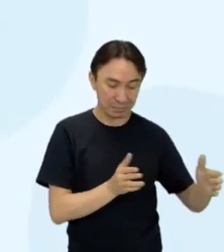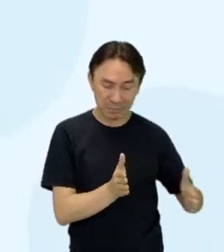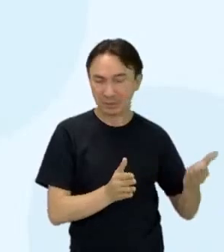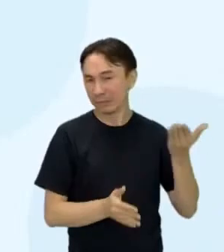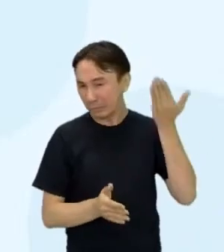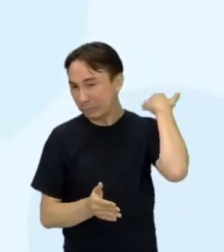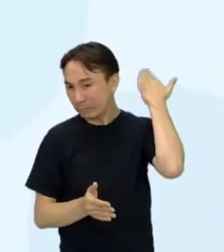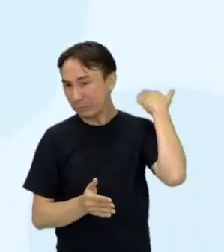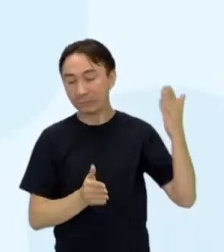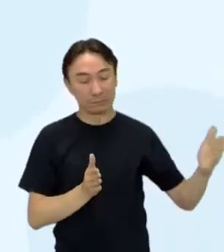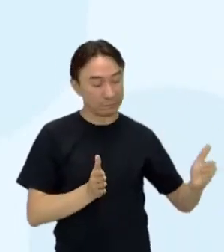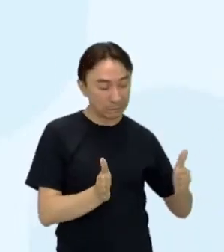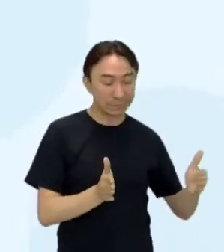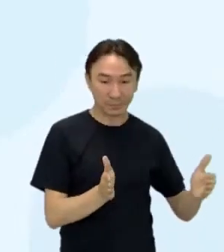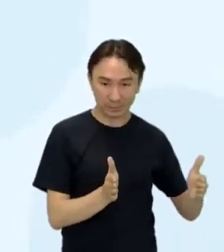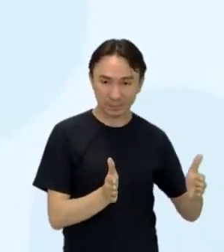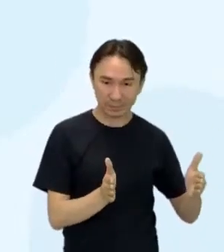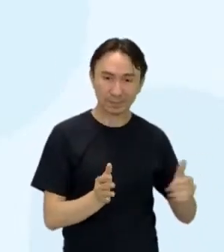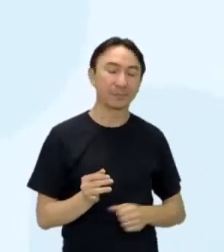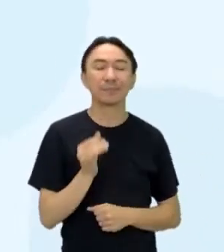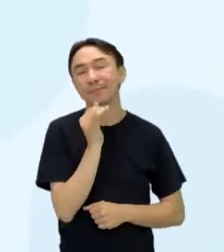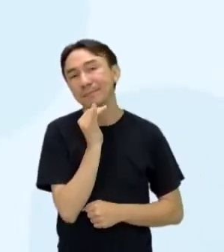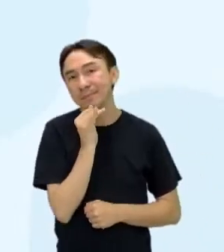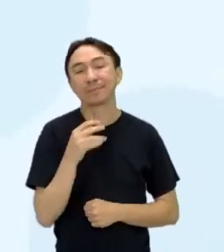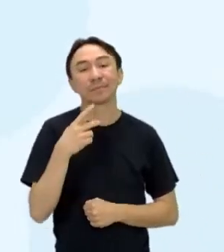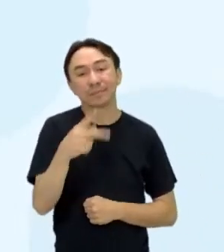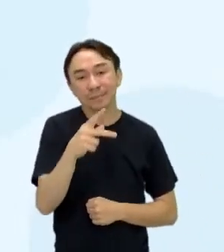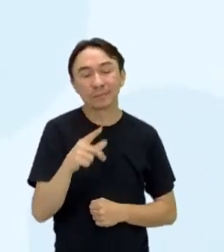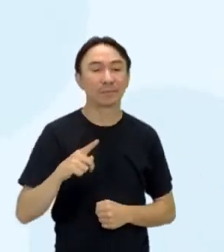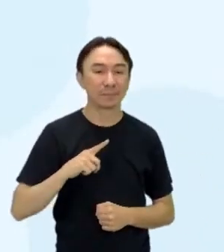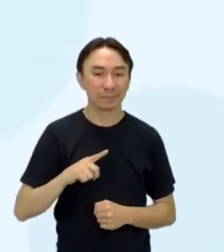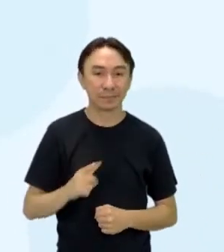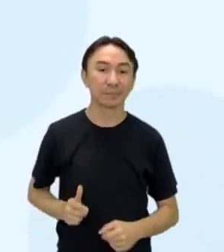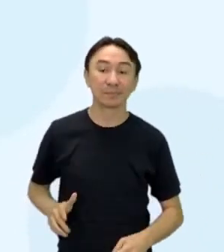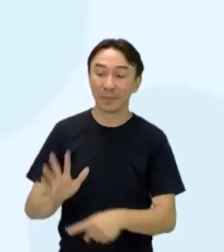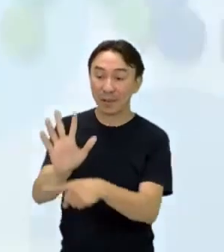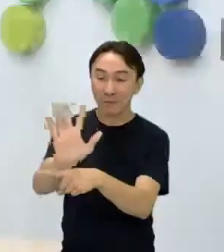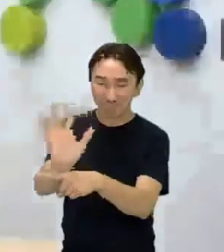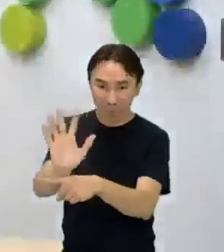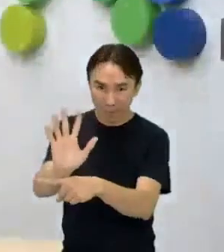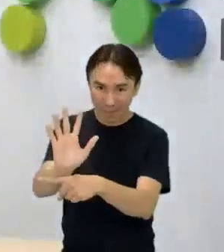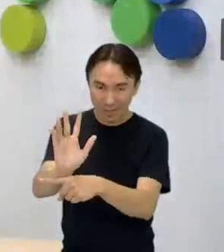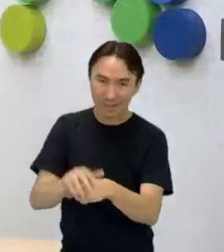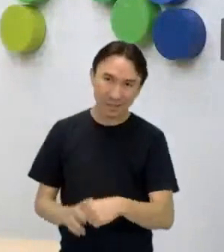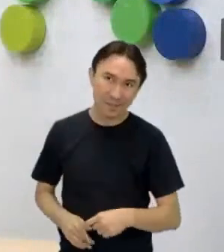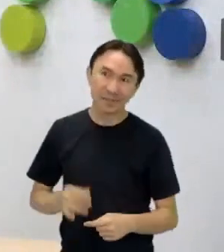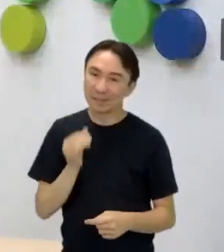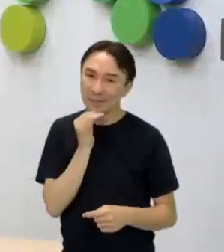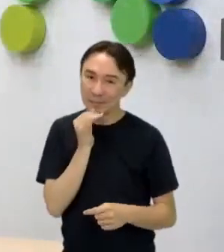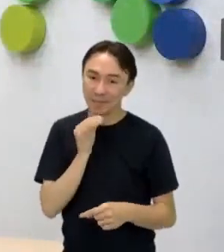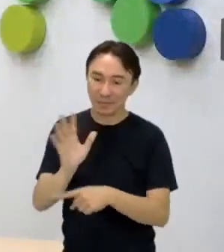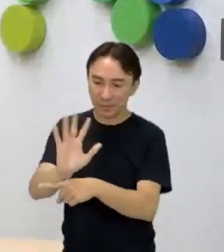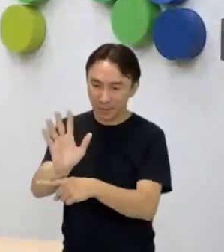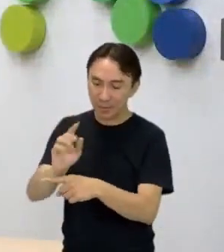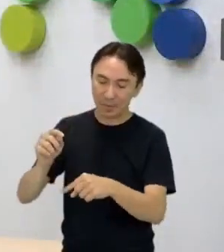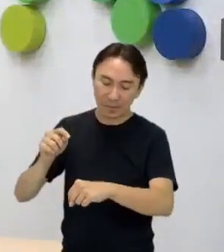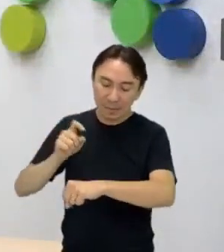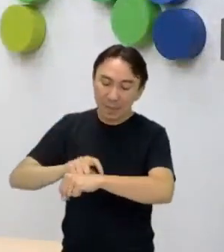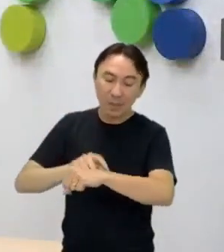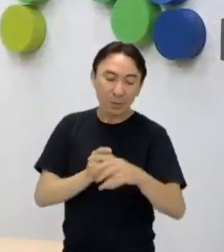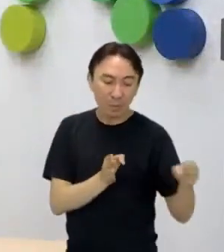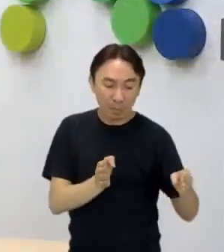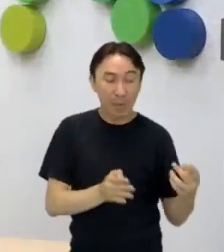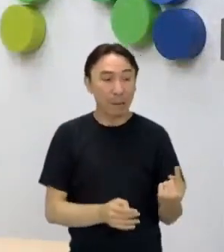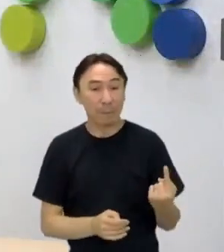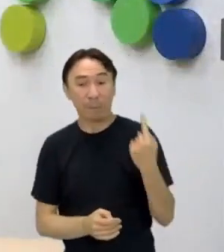trabalha. Recorte de uma época. Quando você está lendo, por exemplo, quando você está assistindo a filme de época, você aprende muito sobre história, né? Sobre como funcionavam os